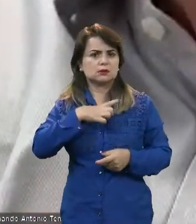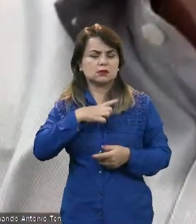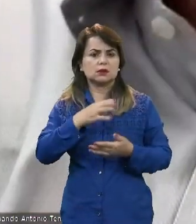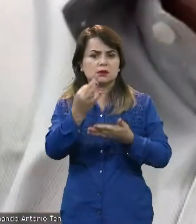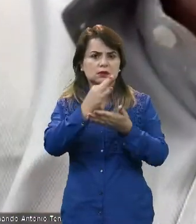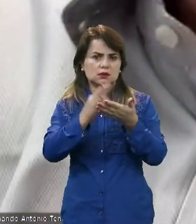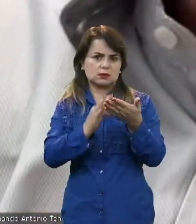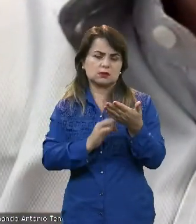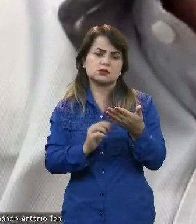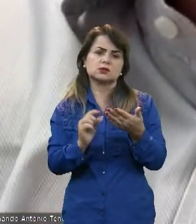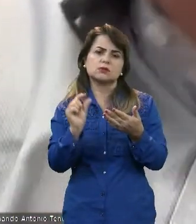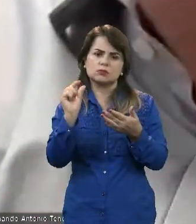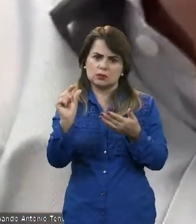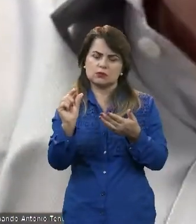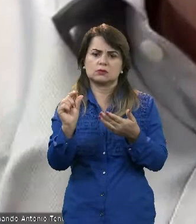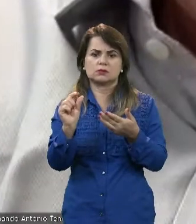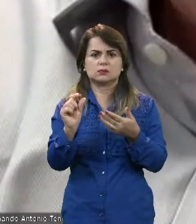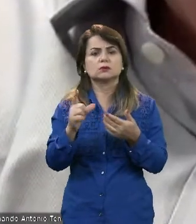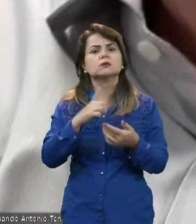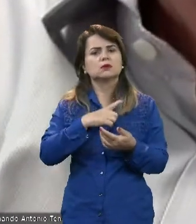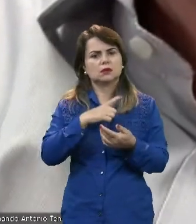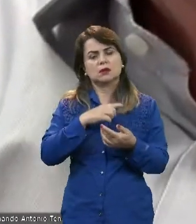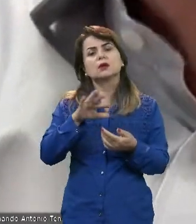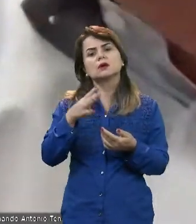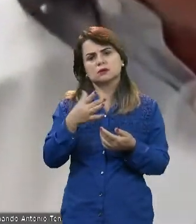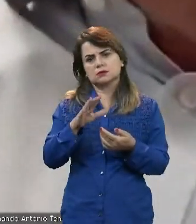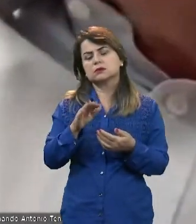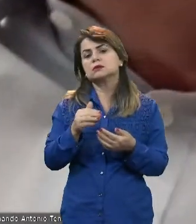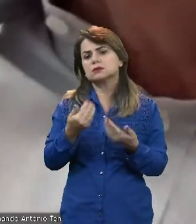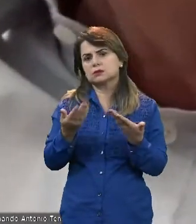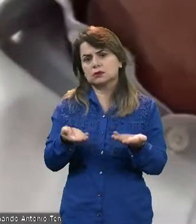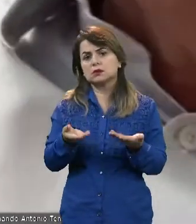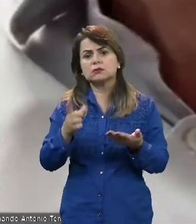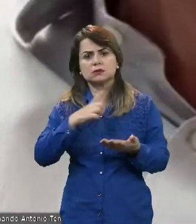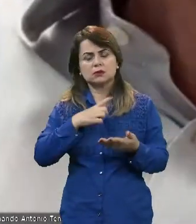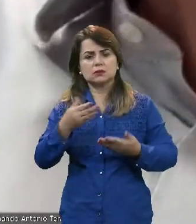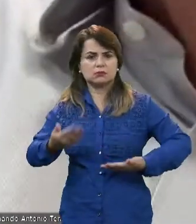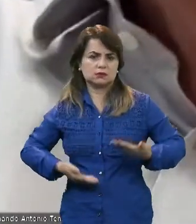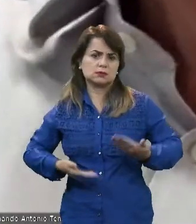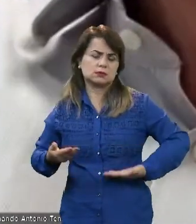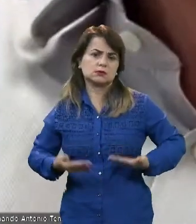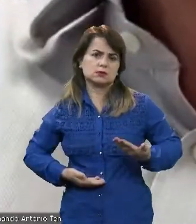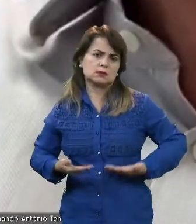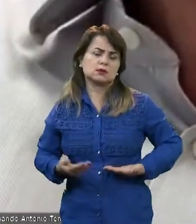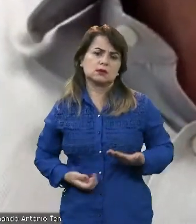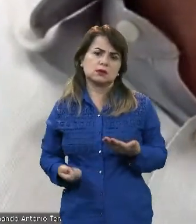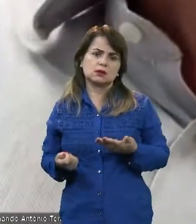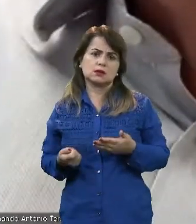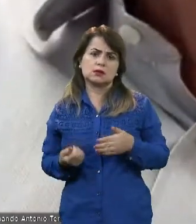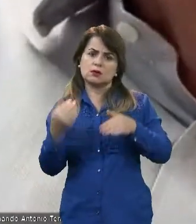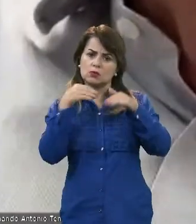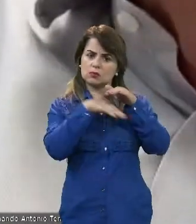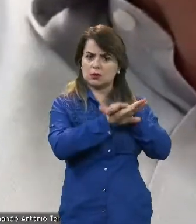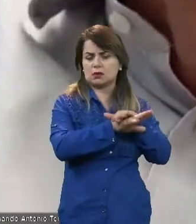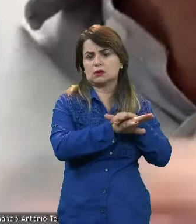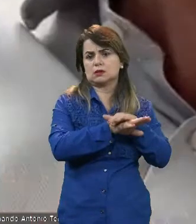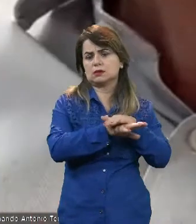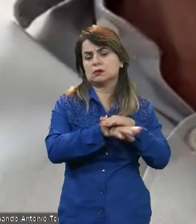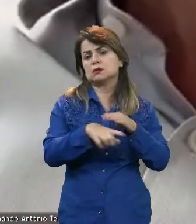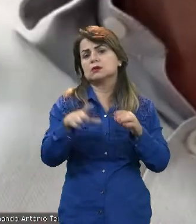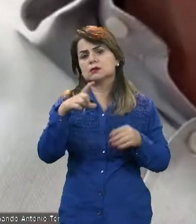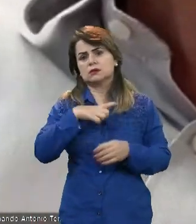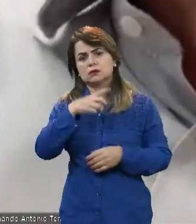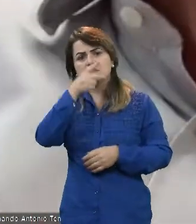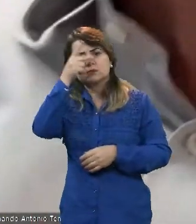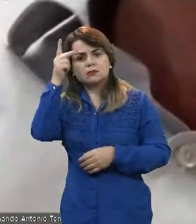do que a de hoje. Isso já existe. Porque tem cliente que são aplicadores, tem cliente que não tem nenhum grau de